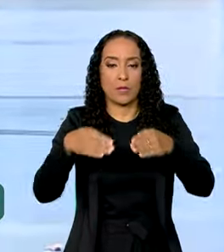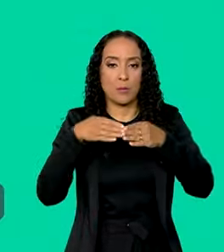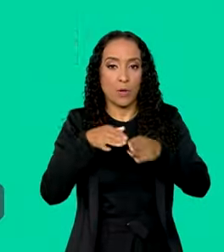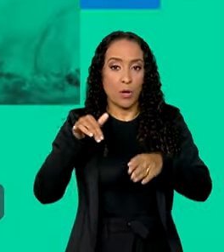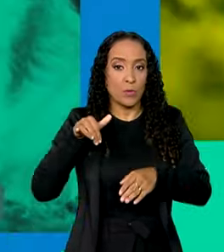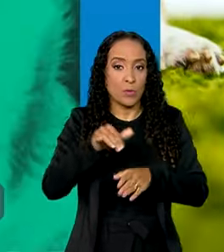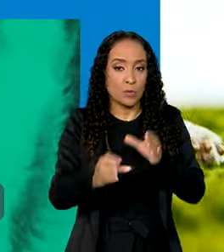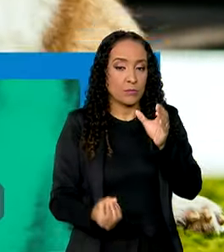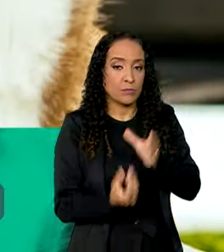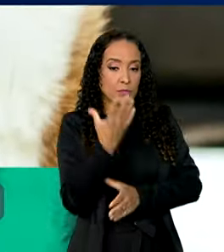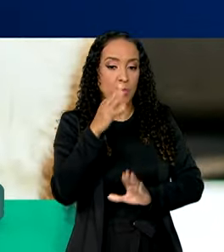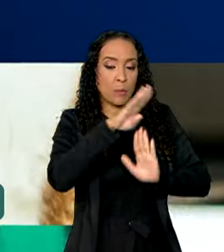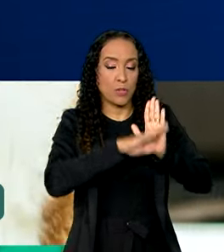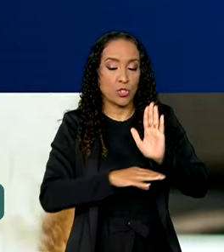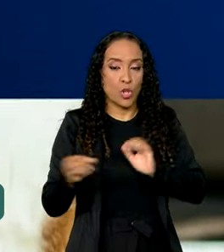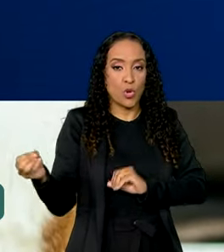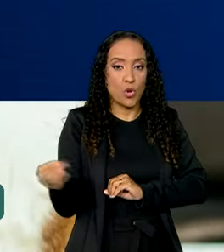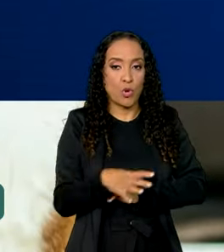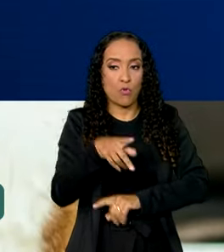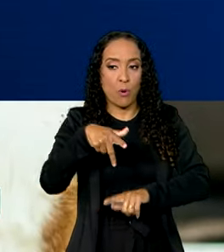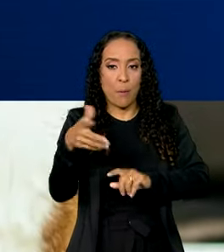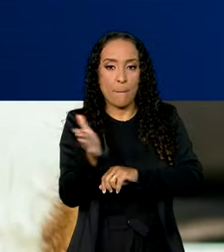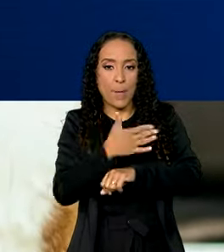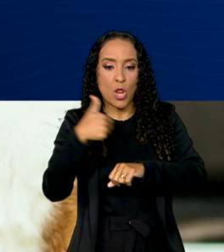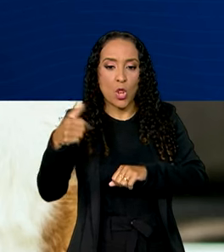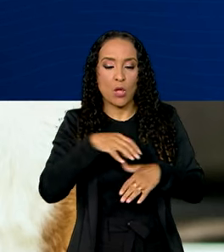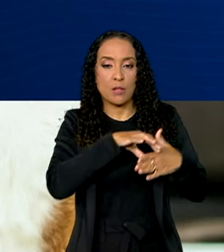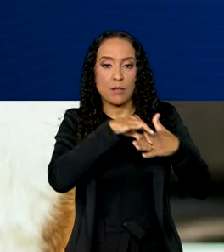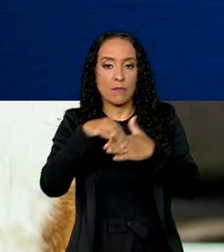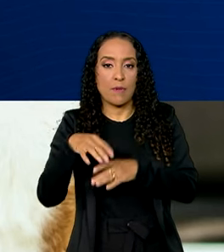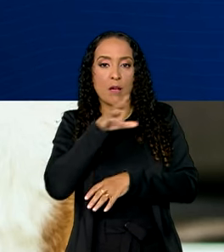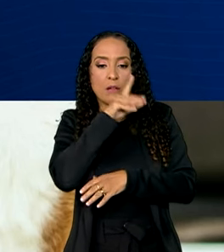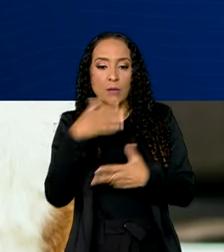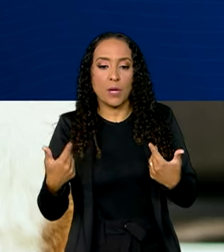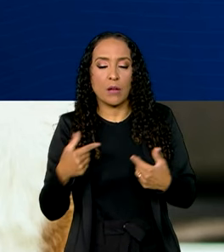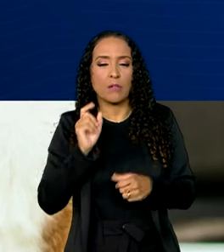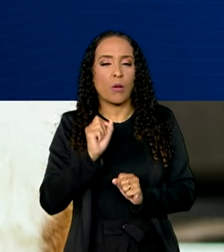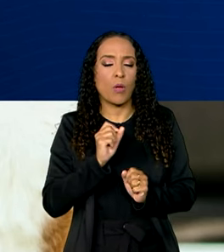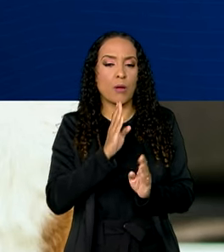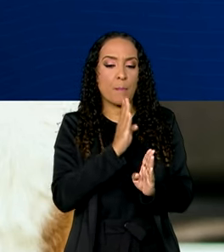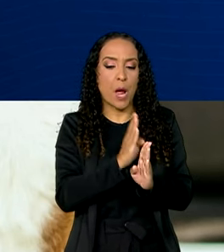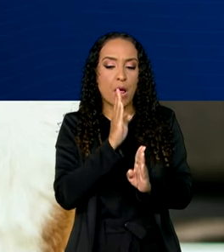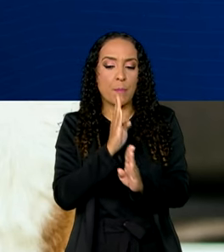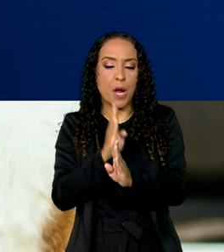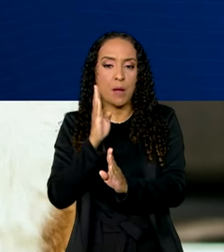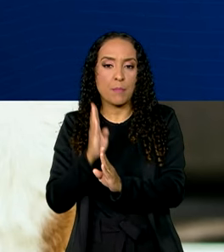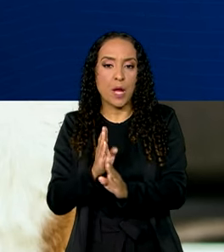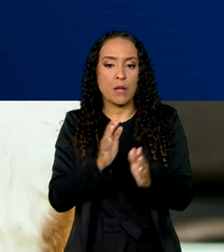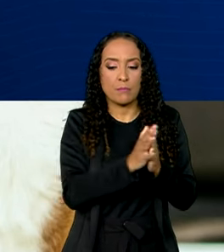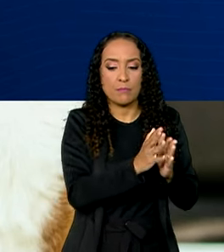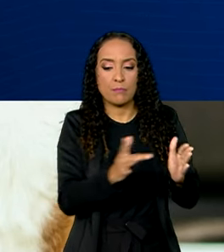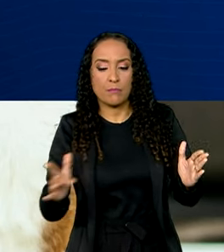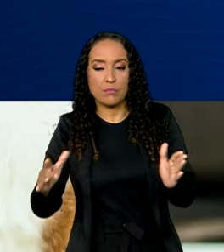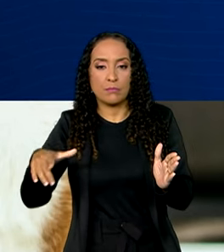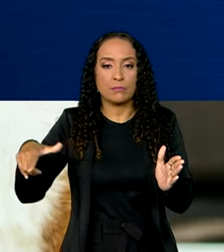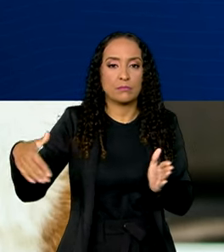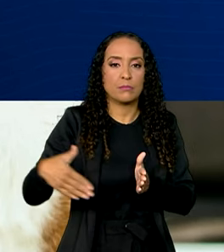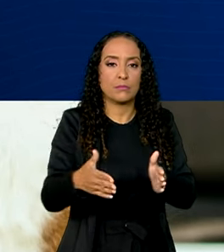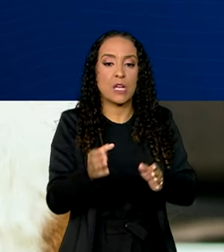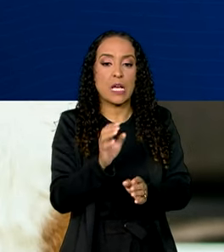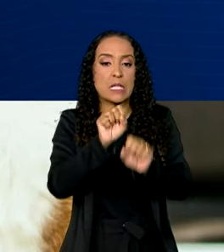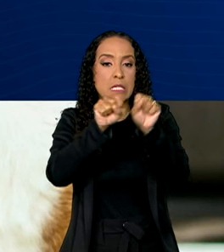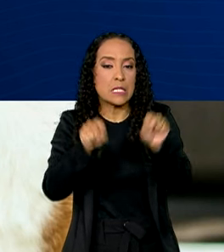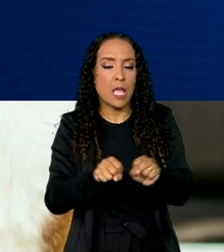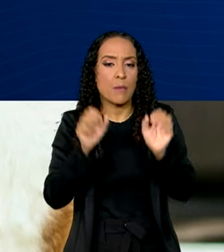Aeroportos. O novo plano de melhoria do transporte aéreo de animais prevê a rastreabilidade dos animais durante o transporte com sistema que